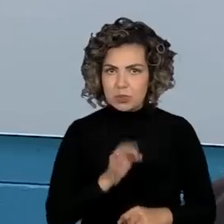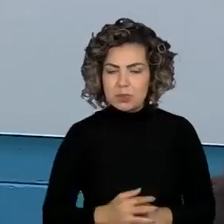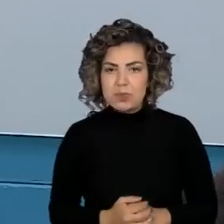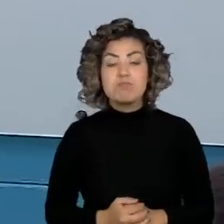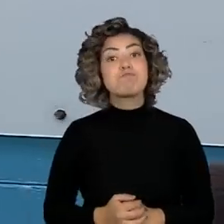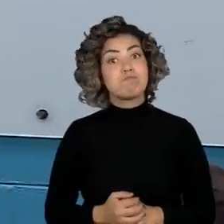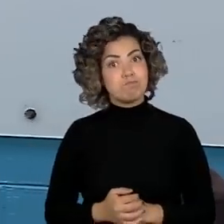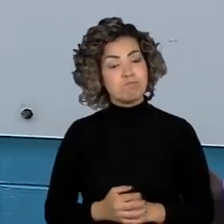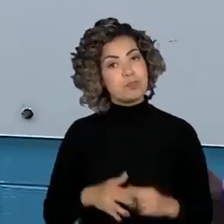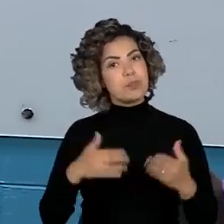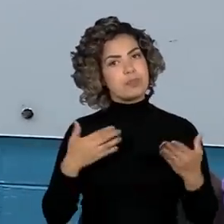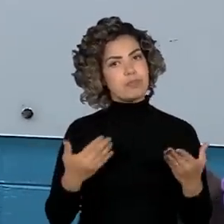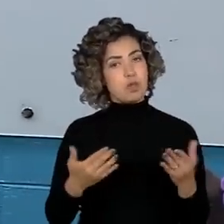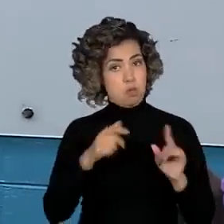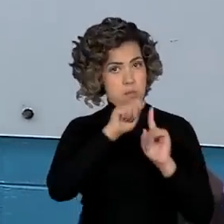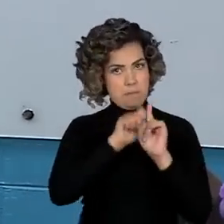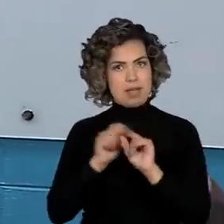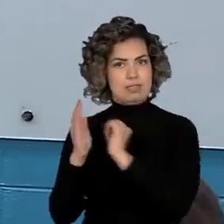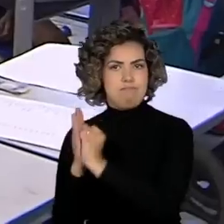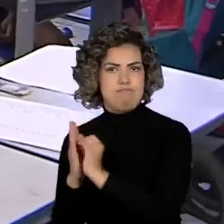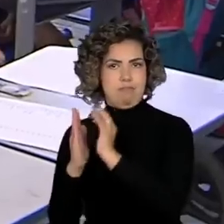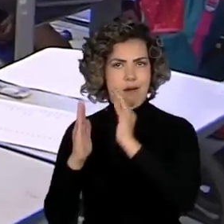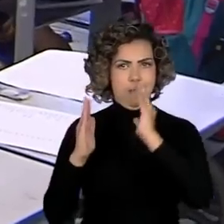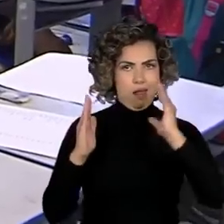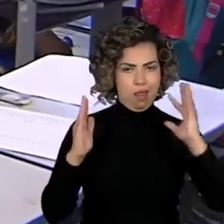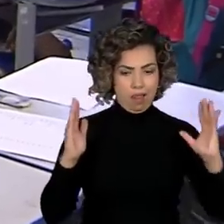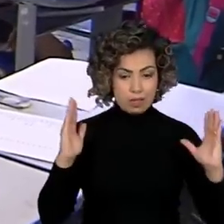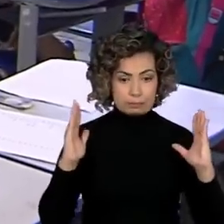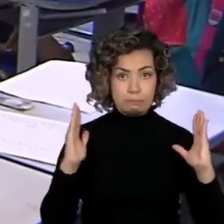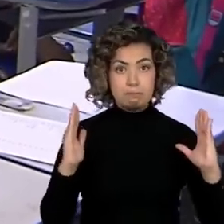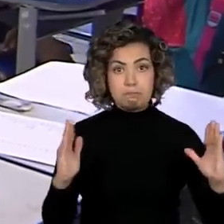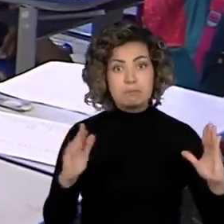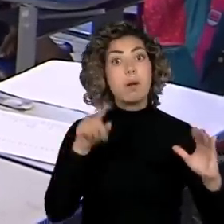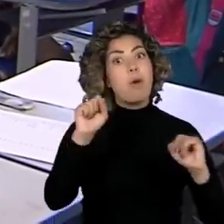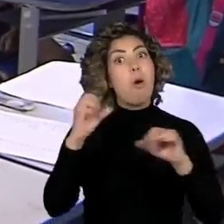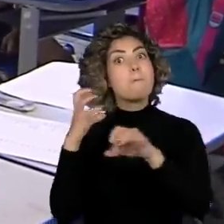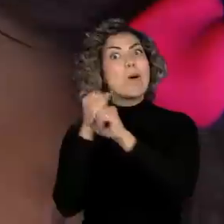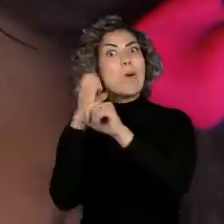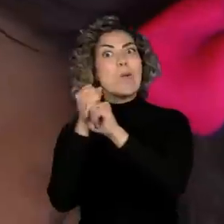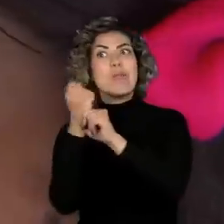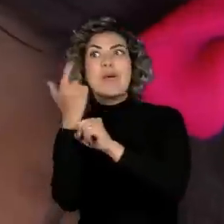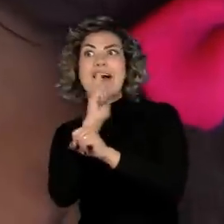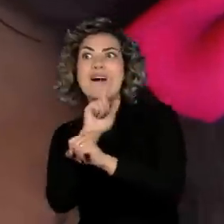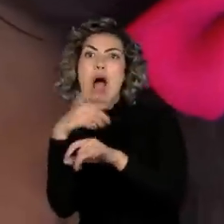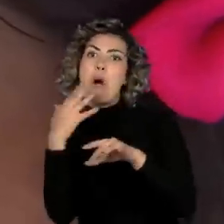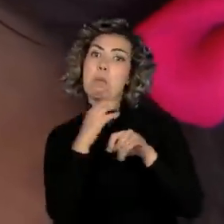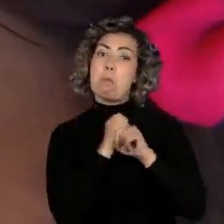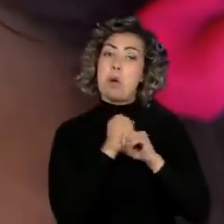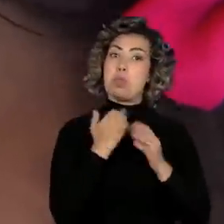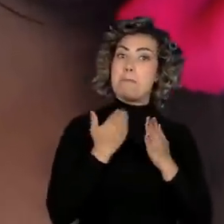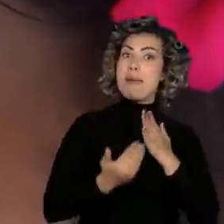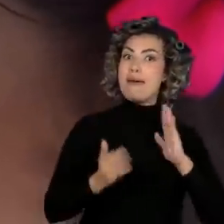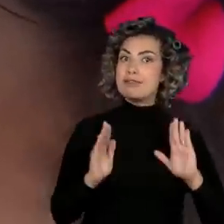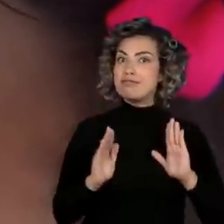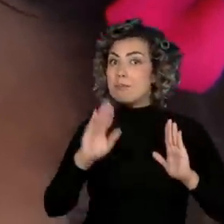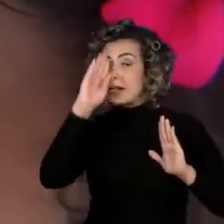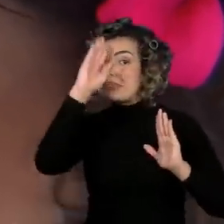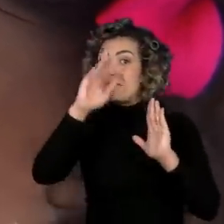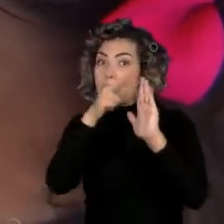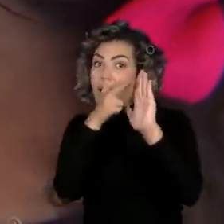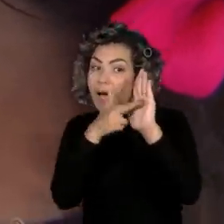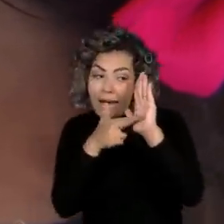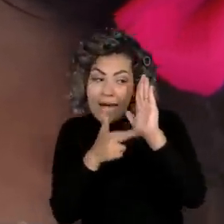Durante um mês, os alunos recebem ou perdem pontos por cumprirem regras ou executarem